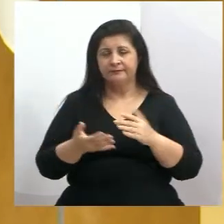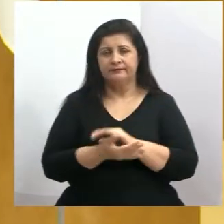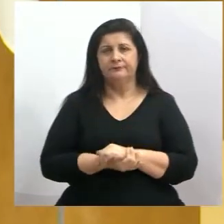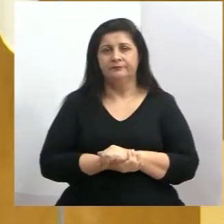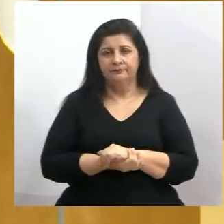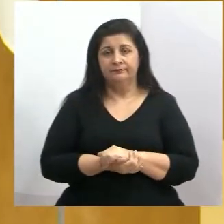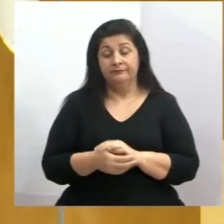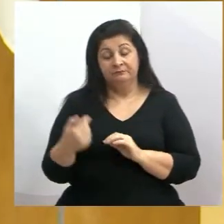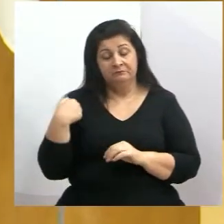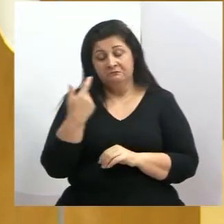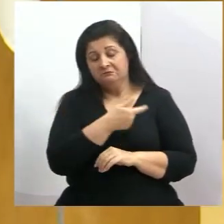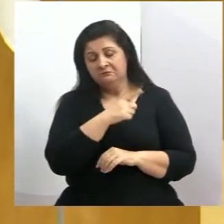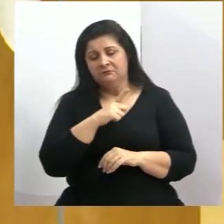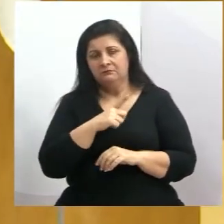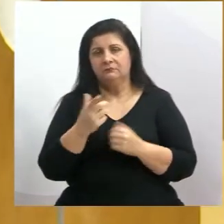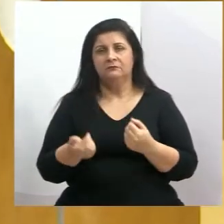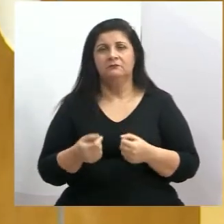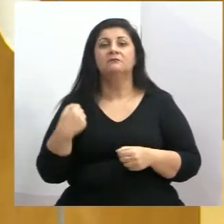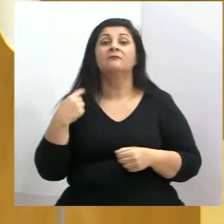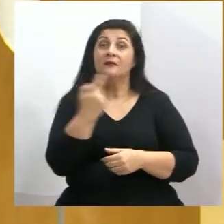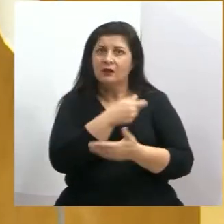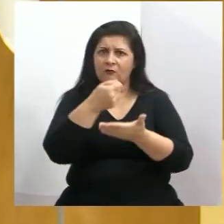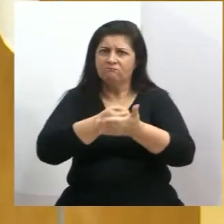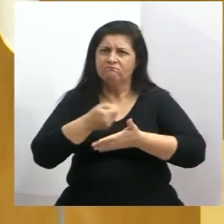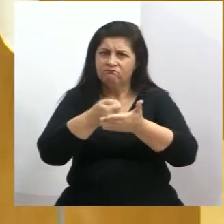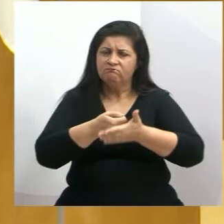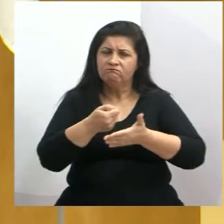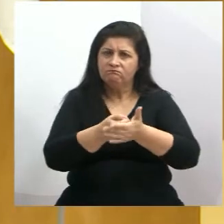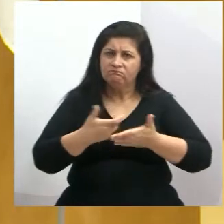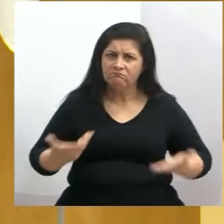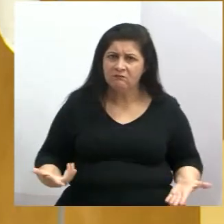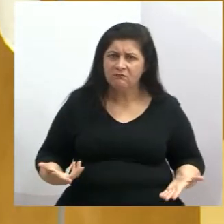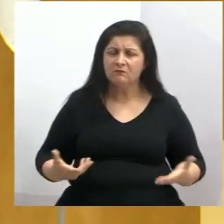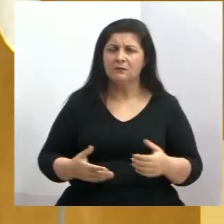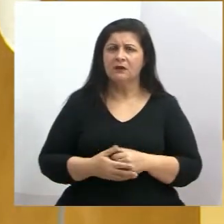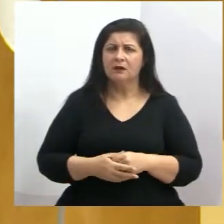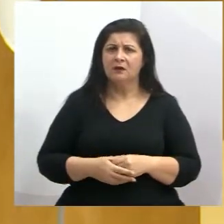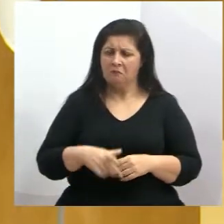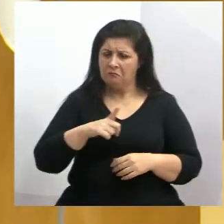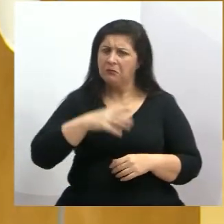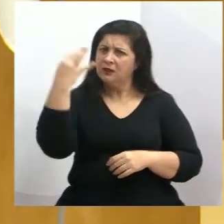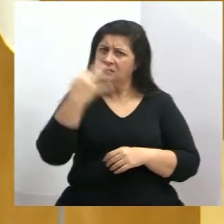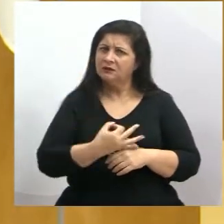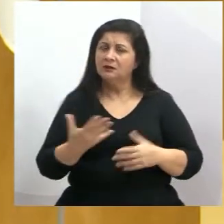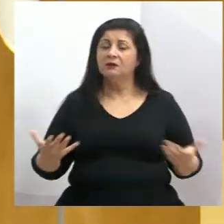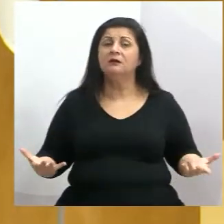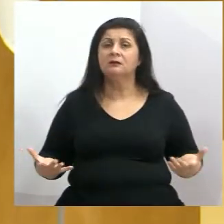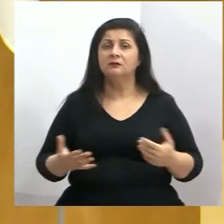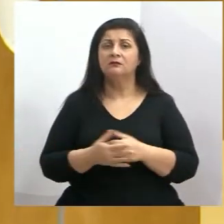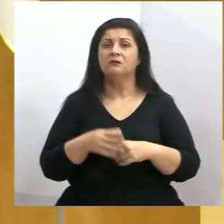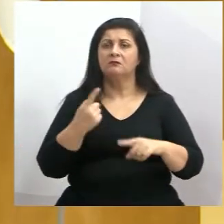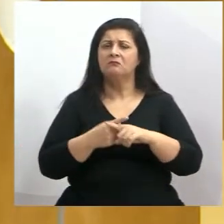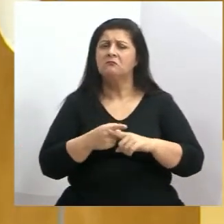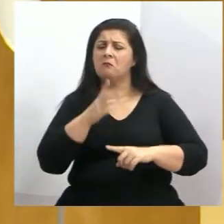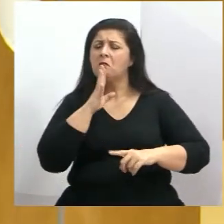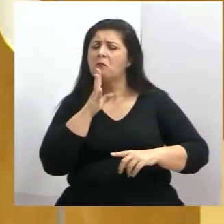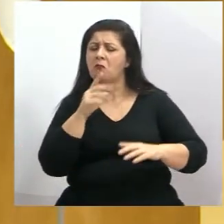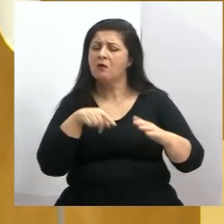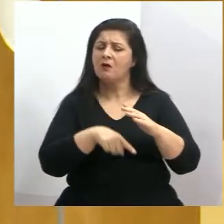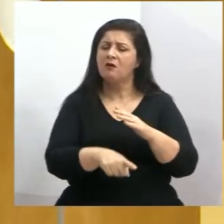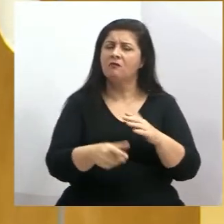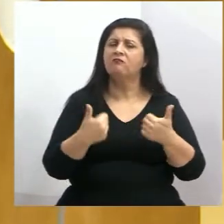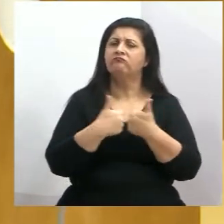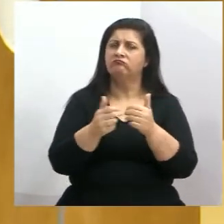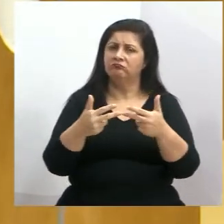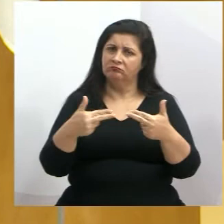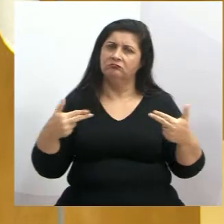é a justiça que nós temos. E aí, quando a gente cobra, né? E cobra com propriedade do que a gente está falando, né? Porque a gente conhece e sabe como